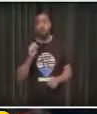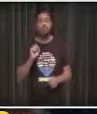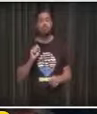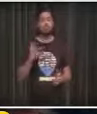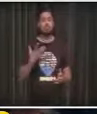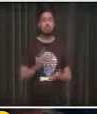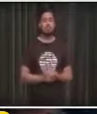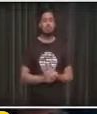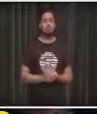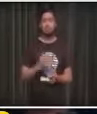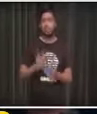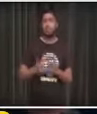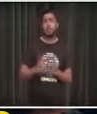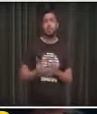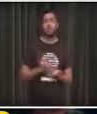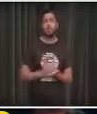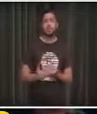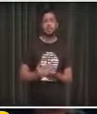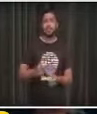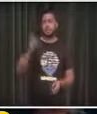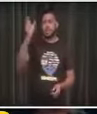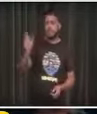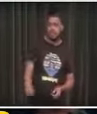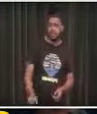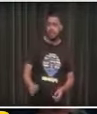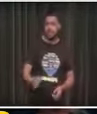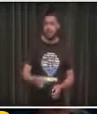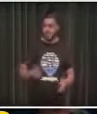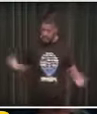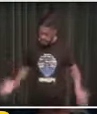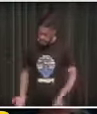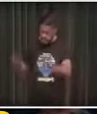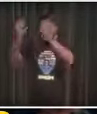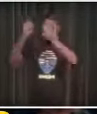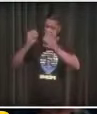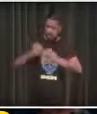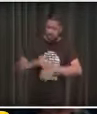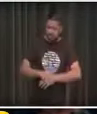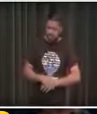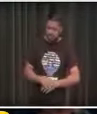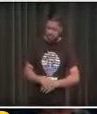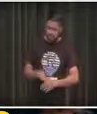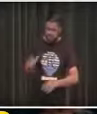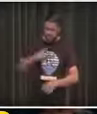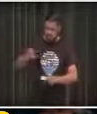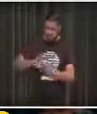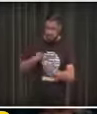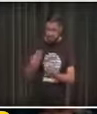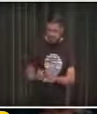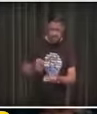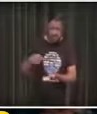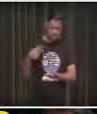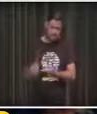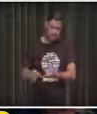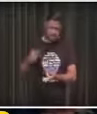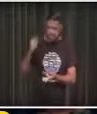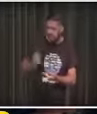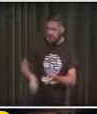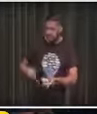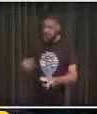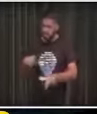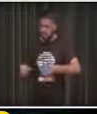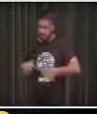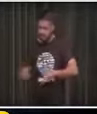iniciativa, é um problema de caráter, de personalidade. Levanta daí! Você tem família? Você tem emprego?